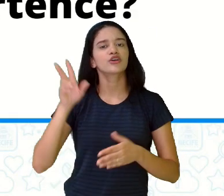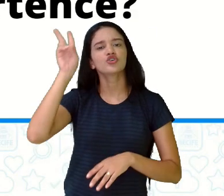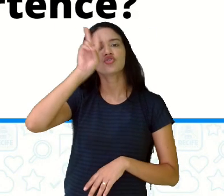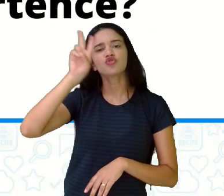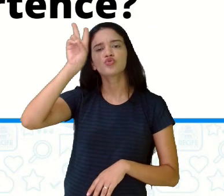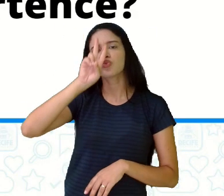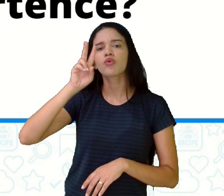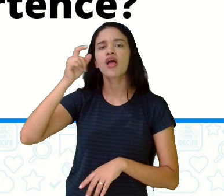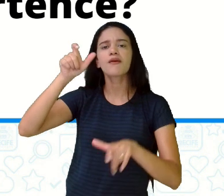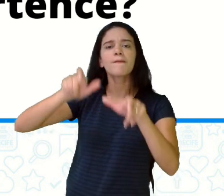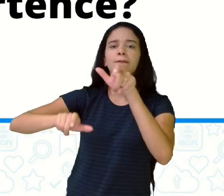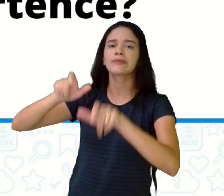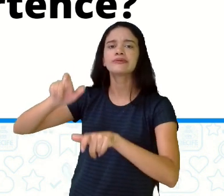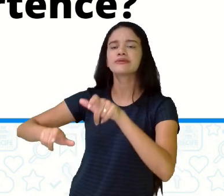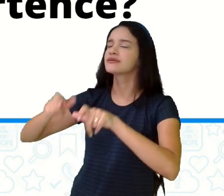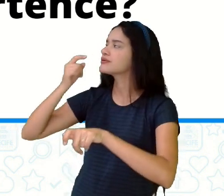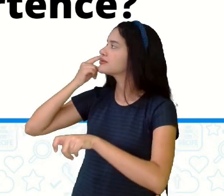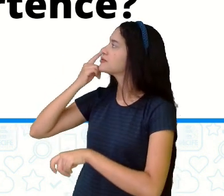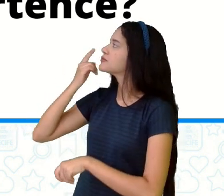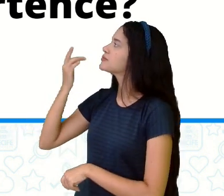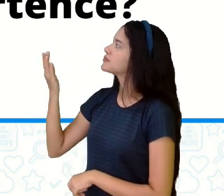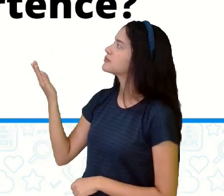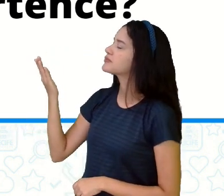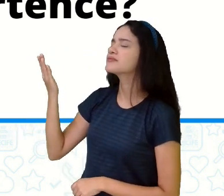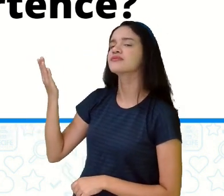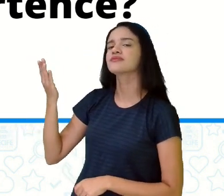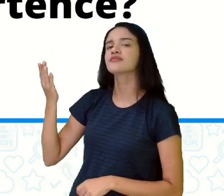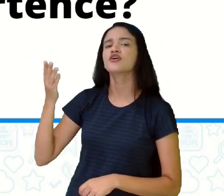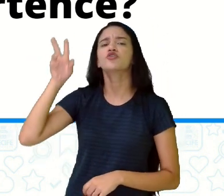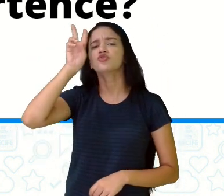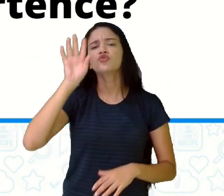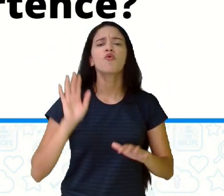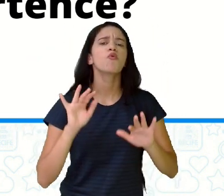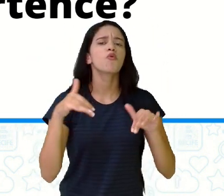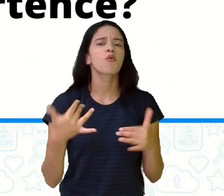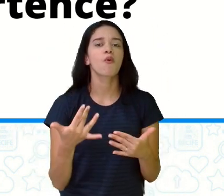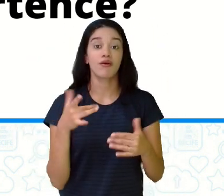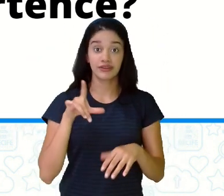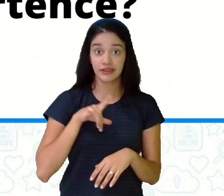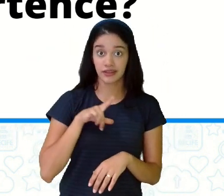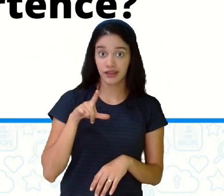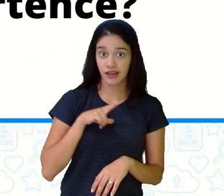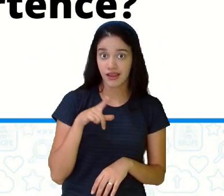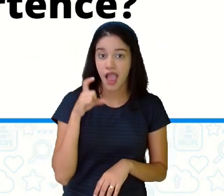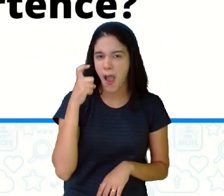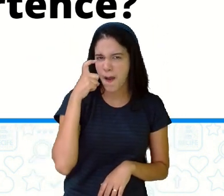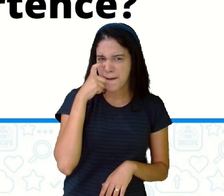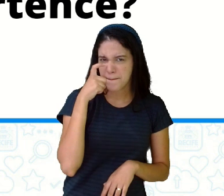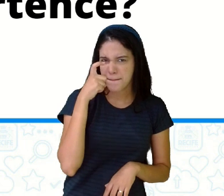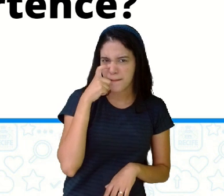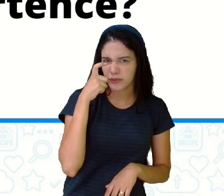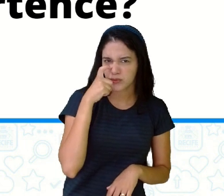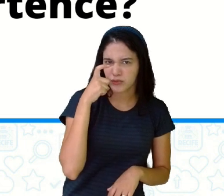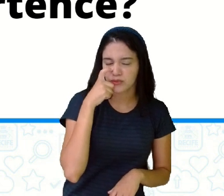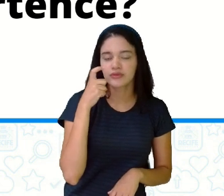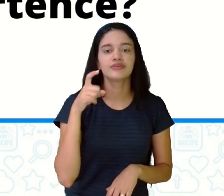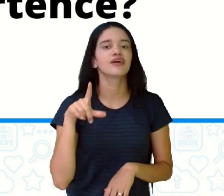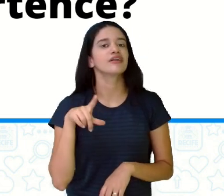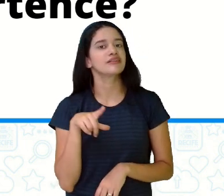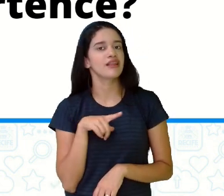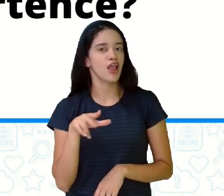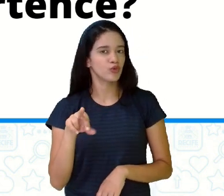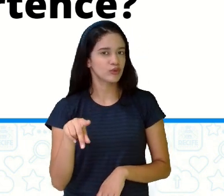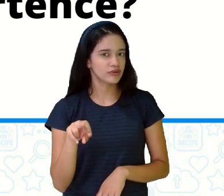pertencem? Esse aí que eu coloquei. Quais são? São a bruxa. Esse aí tem bruxa. Tem os